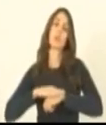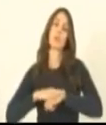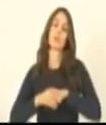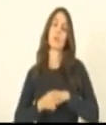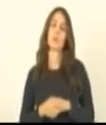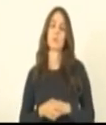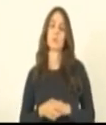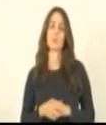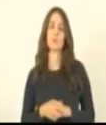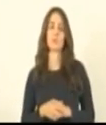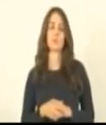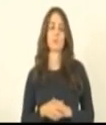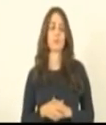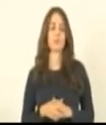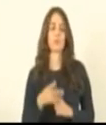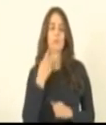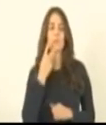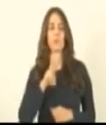vencido.